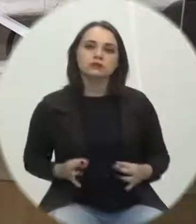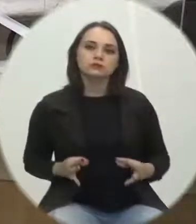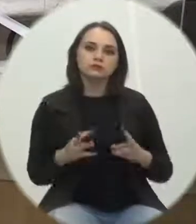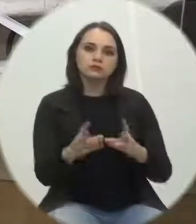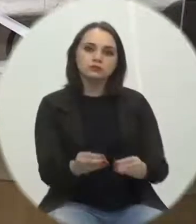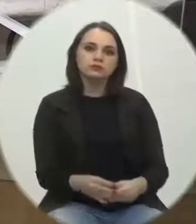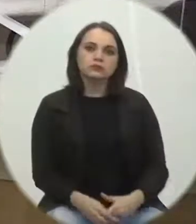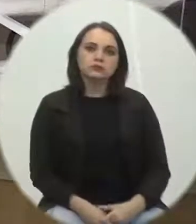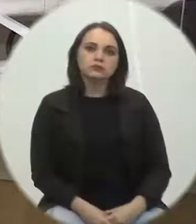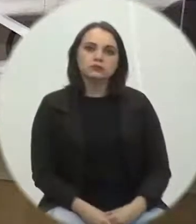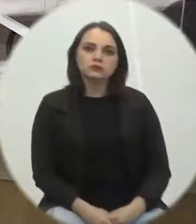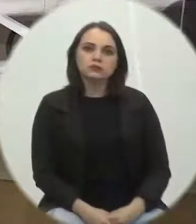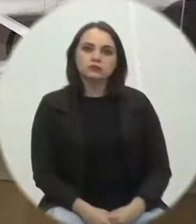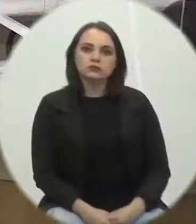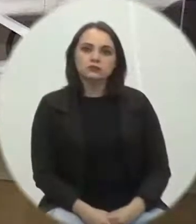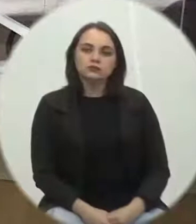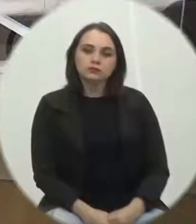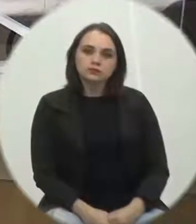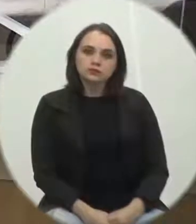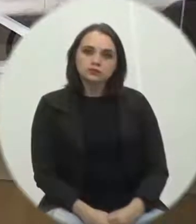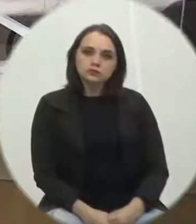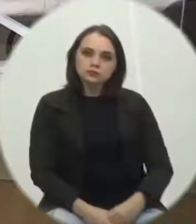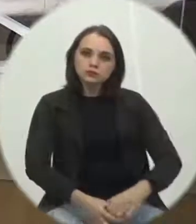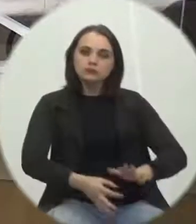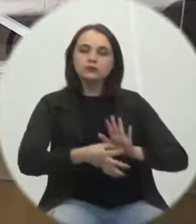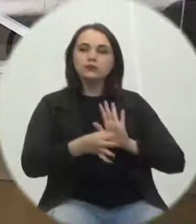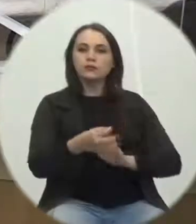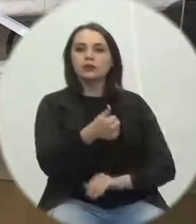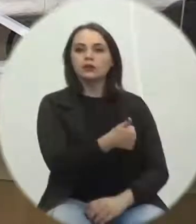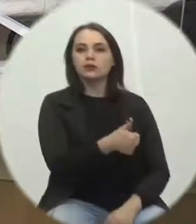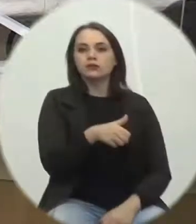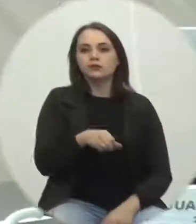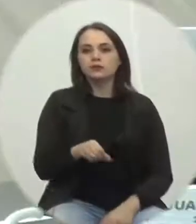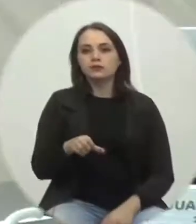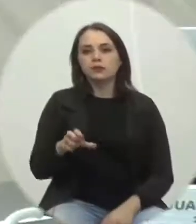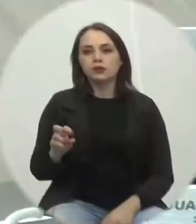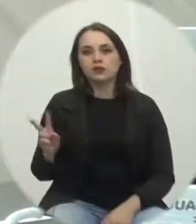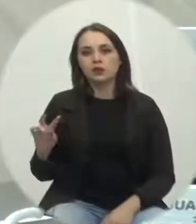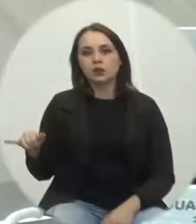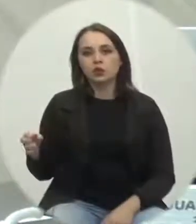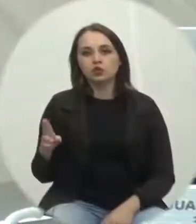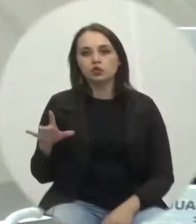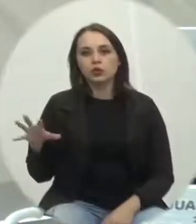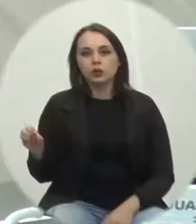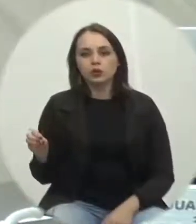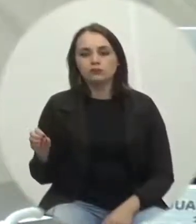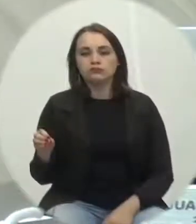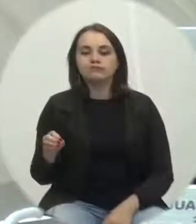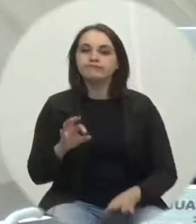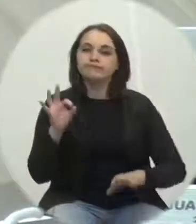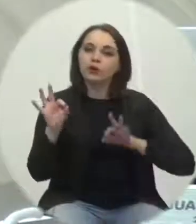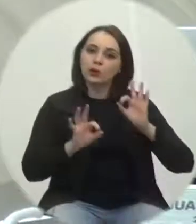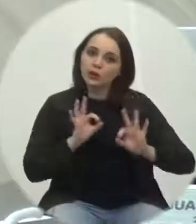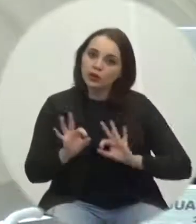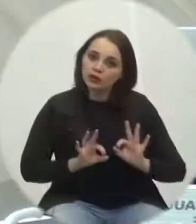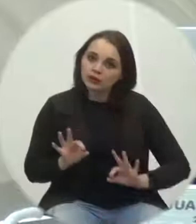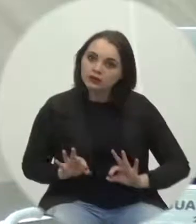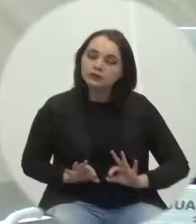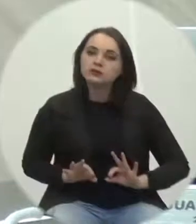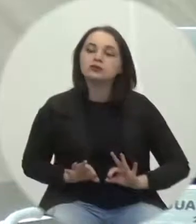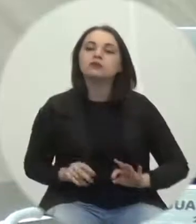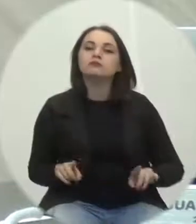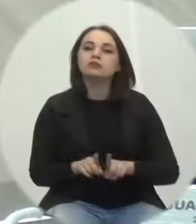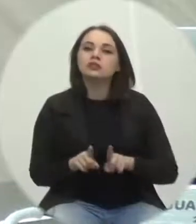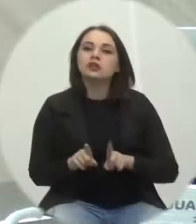unanimidade indicação 199 2021 autor vereador Júlio César Kaminski reparos e colocação de grades e